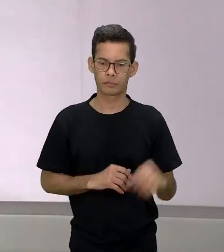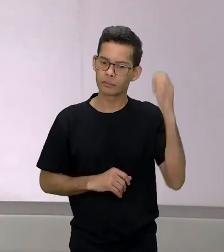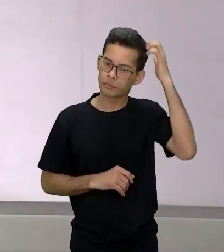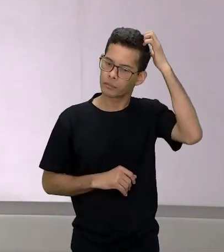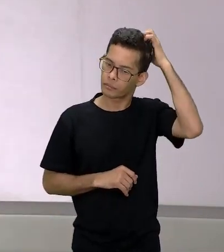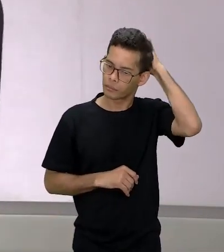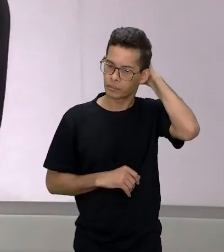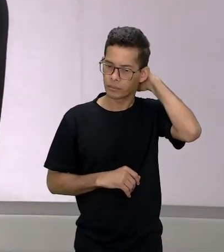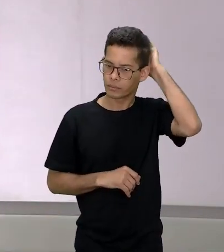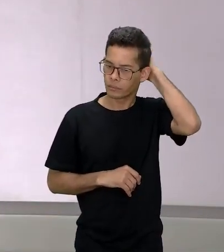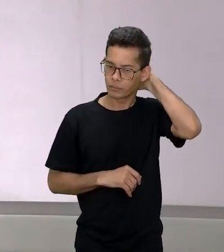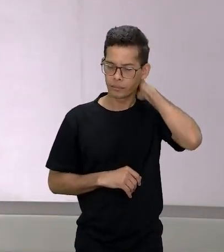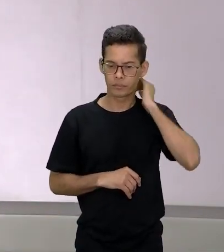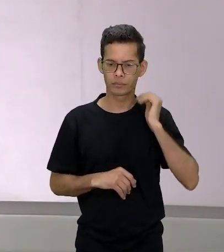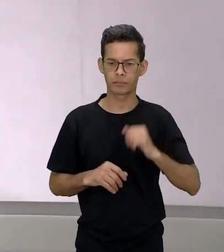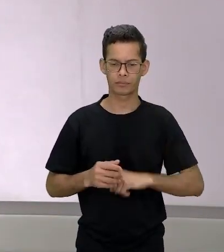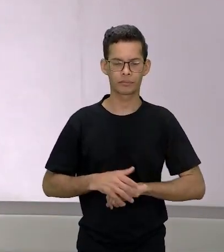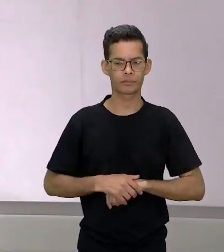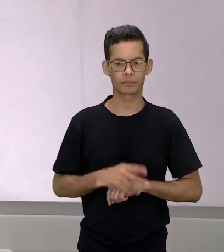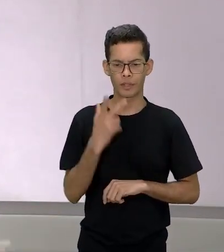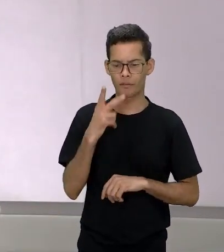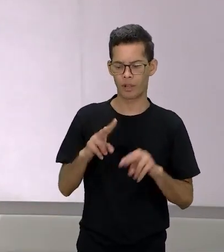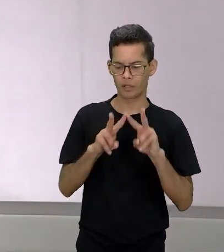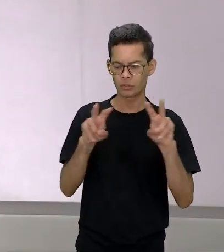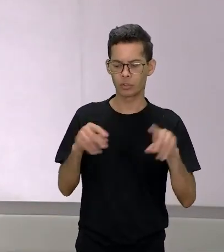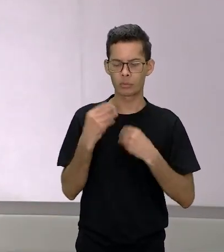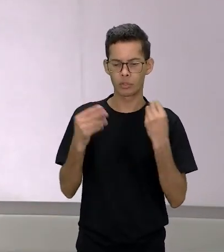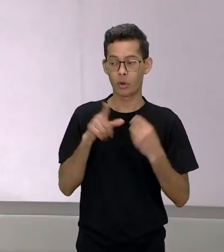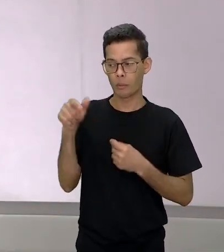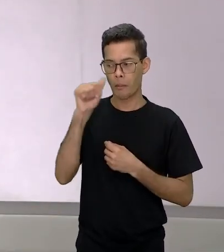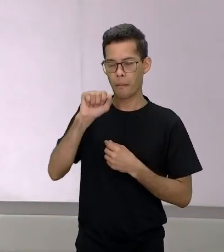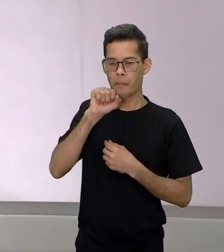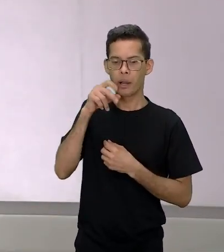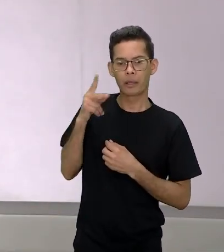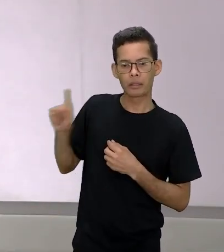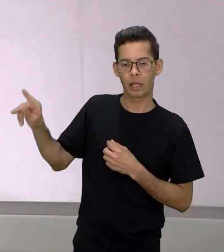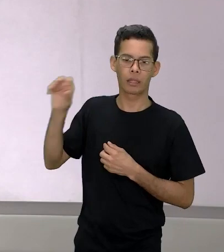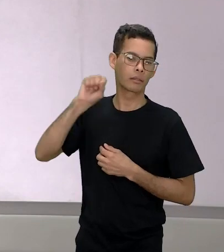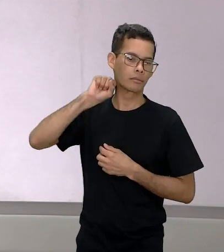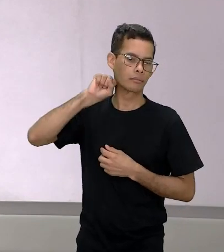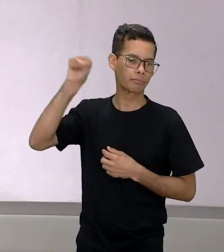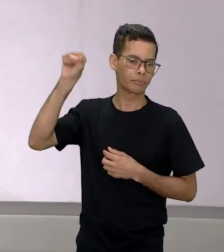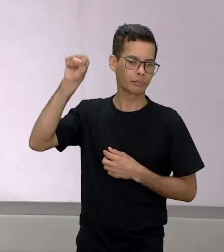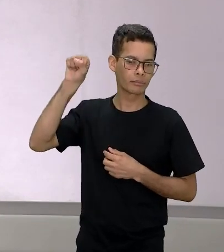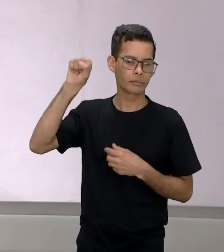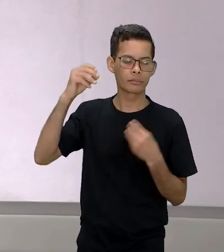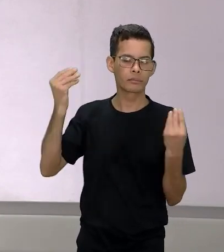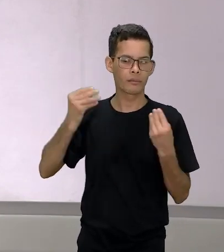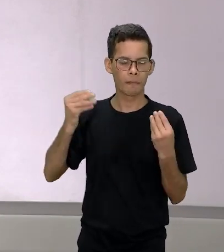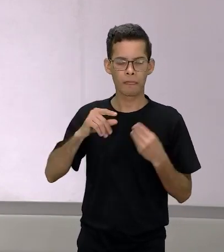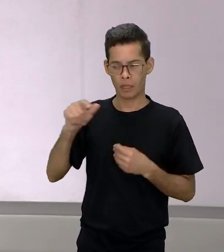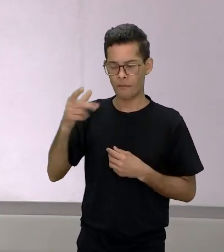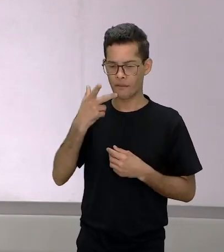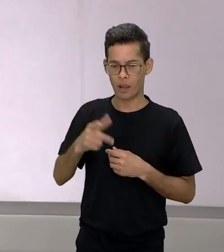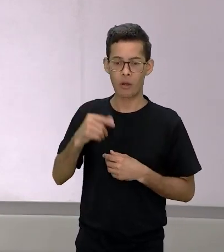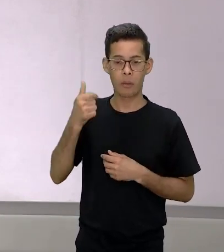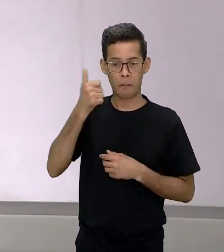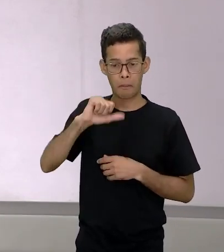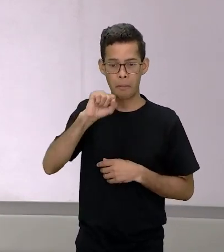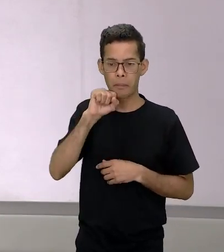que fala sobre o momento do enforcamento da mãe dela então ela diz que enforcaram minha mãe